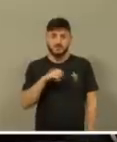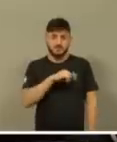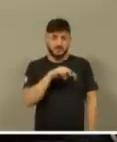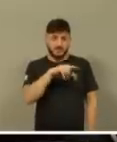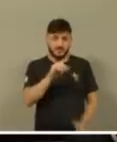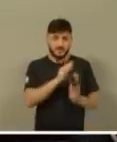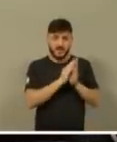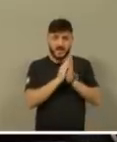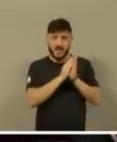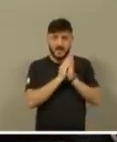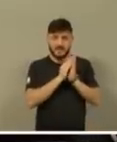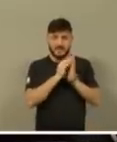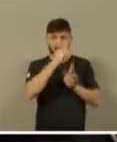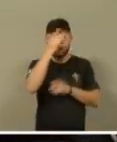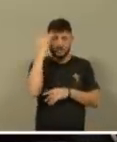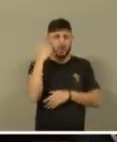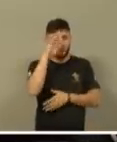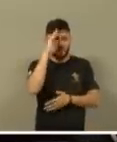ouvindo o que eu estou falando?